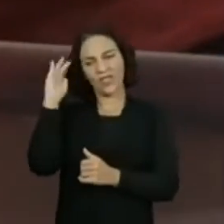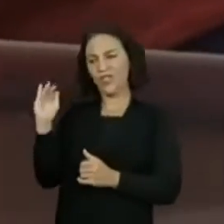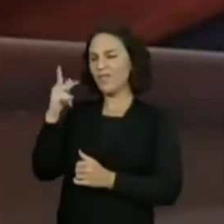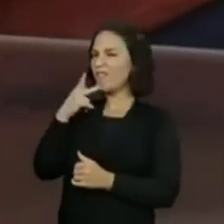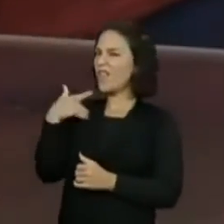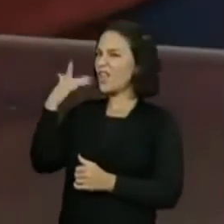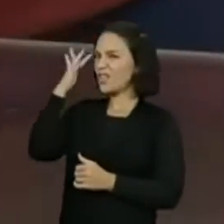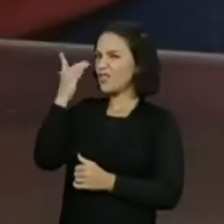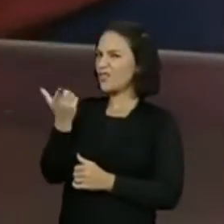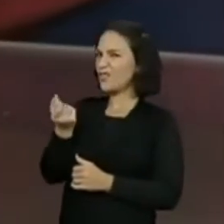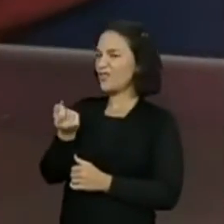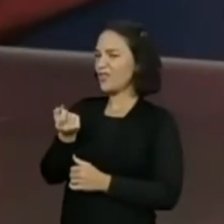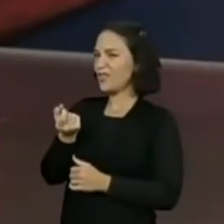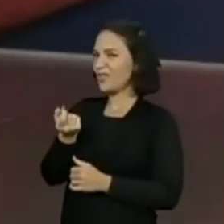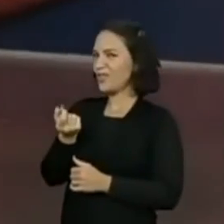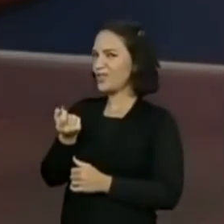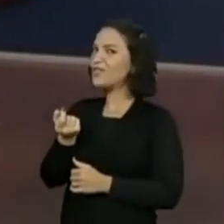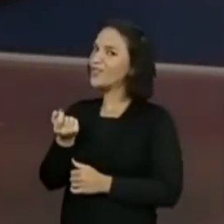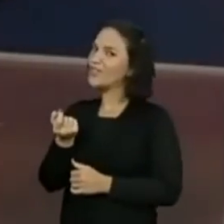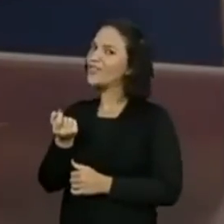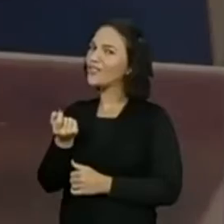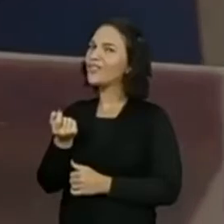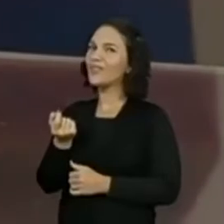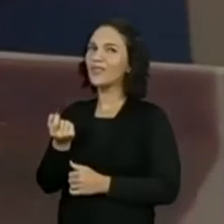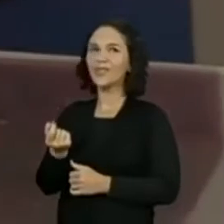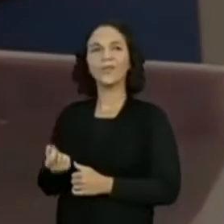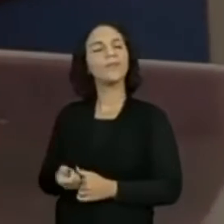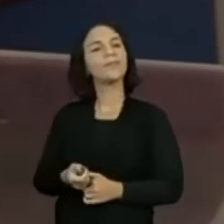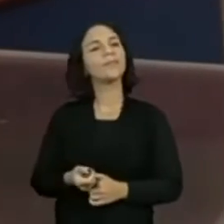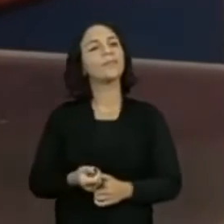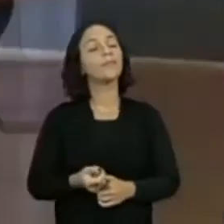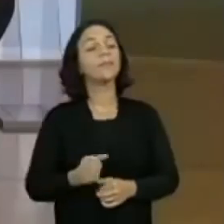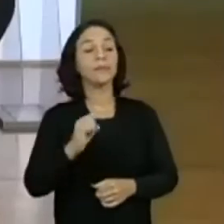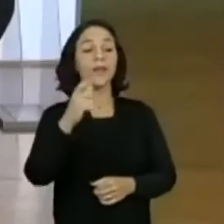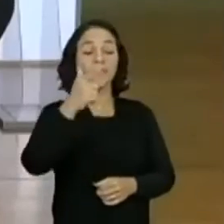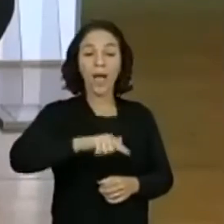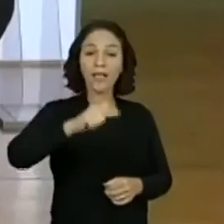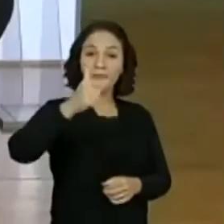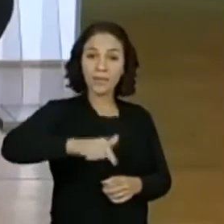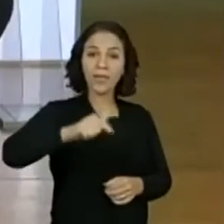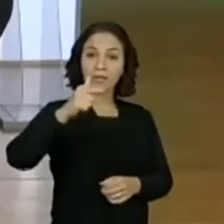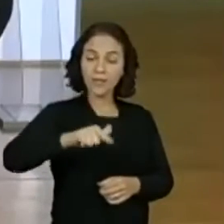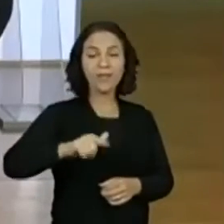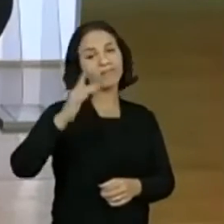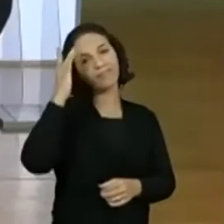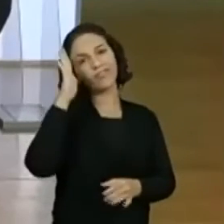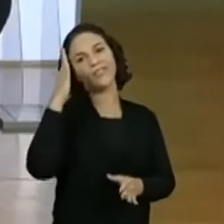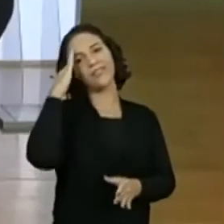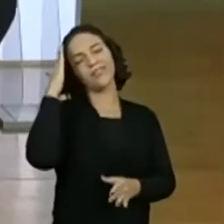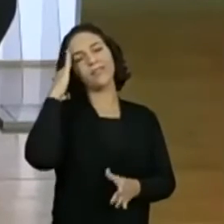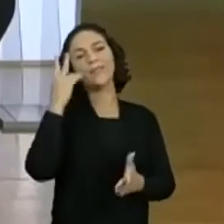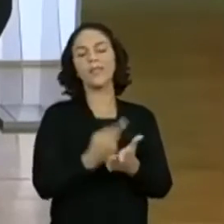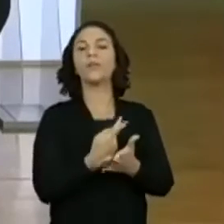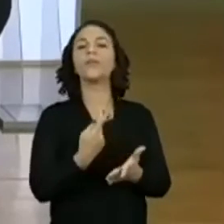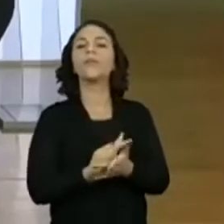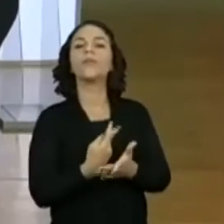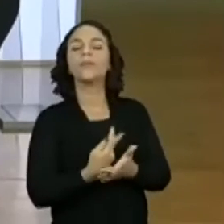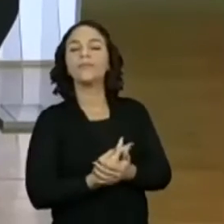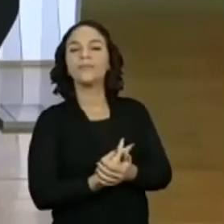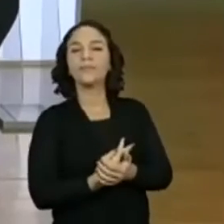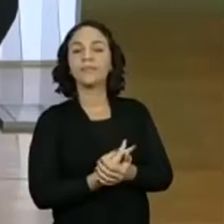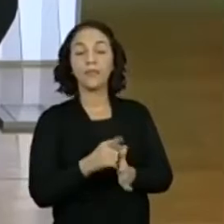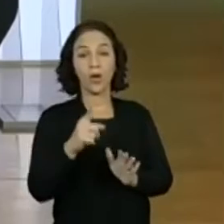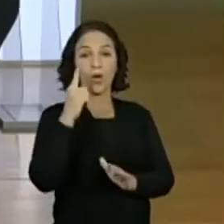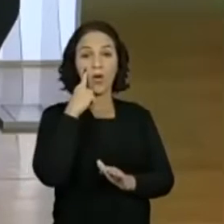você acha vai contar até 20 e aí, se tiver mais que 20, já sabemos que erramos, hein? A professora Jane falou que tem uns